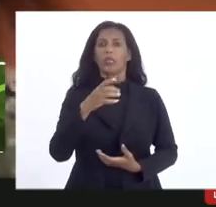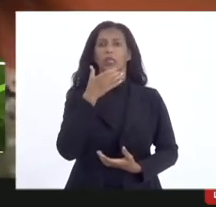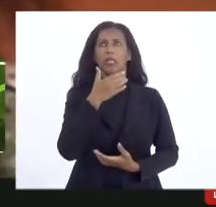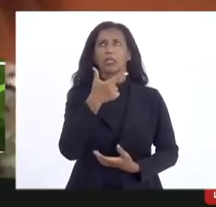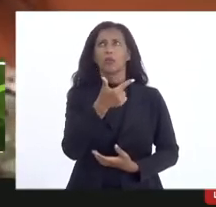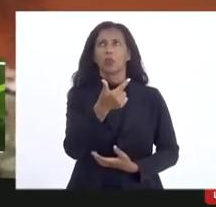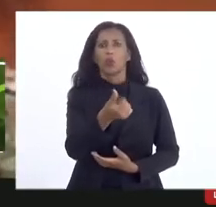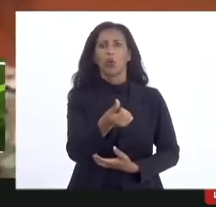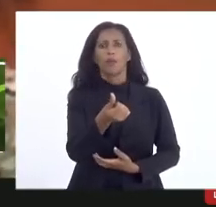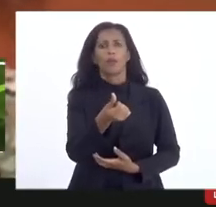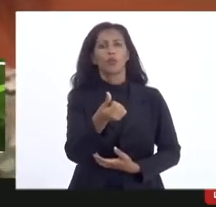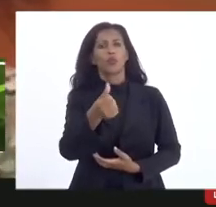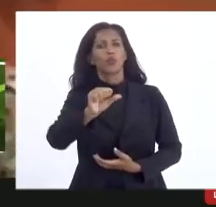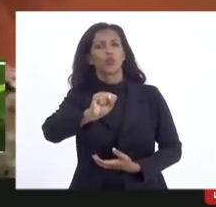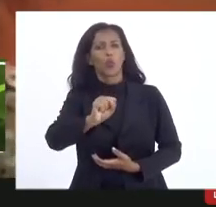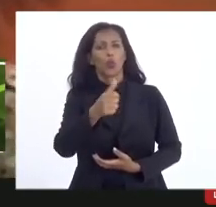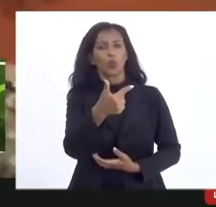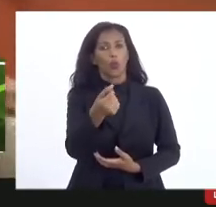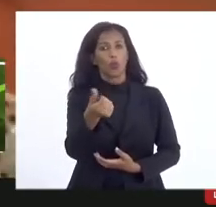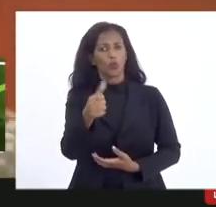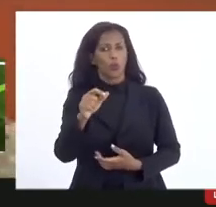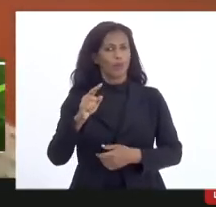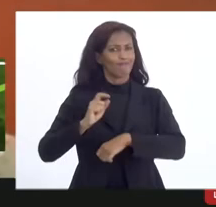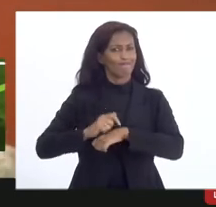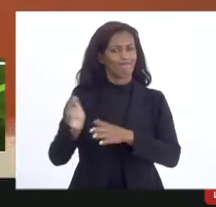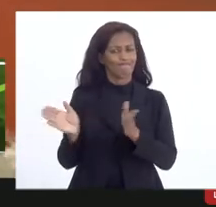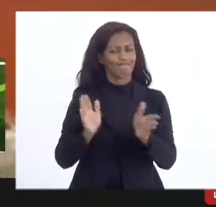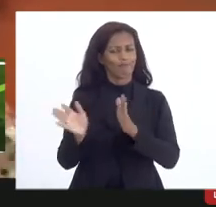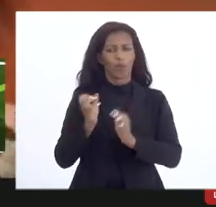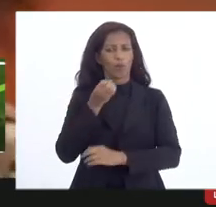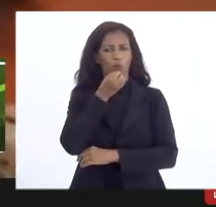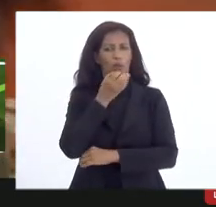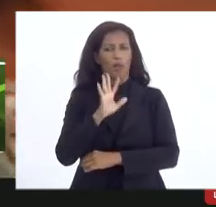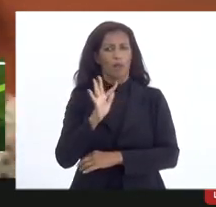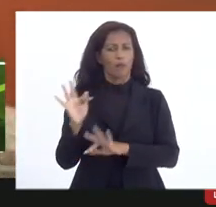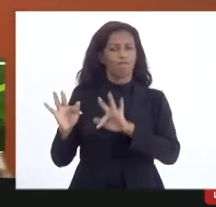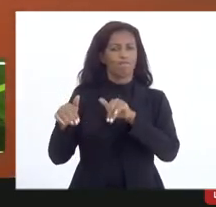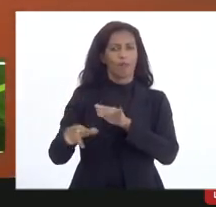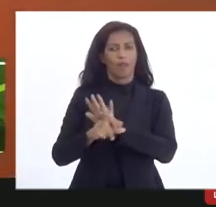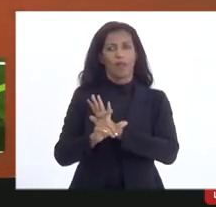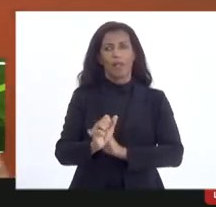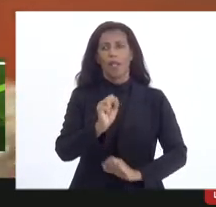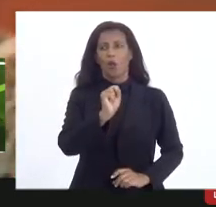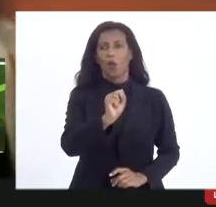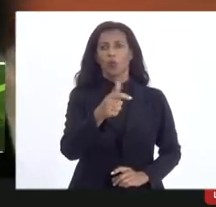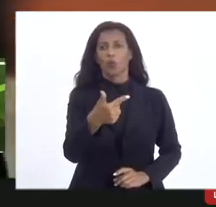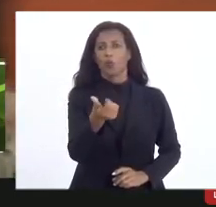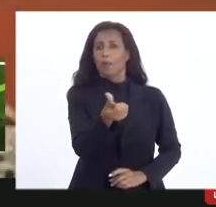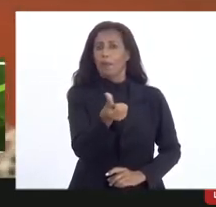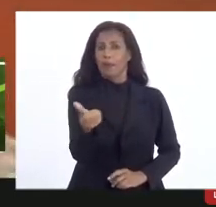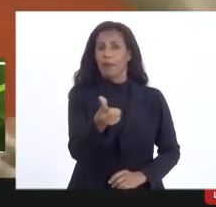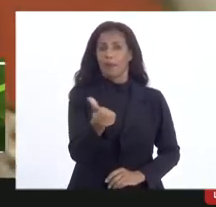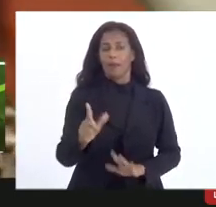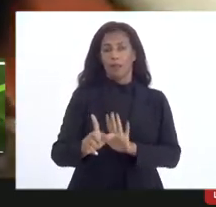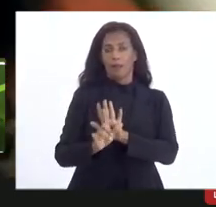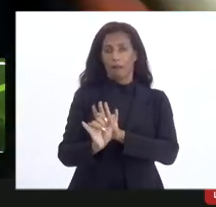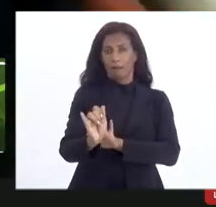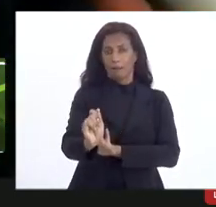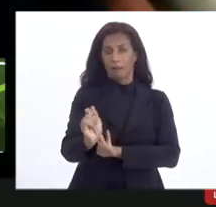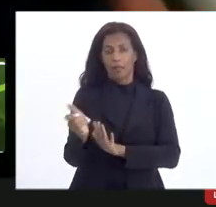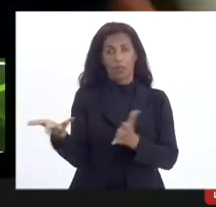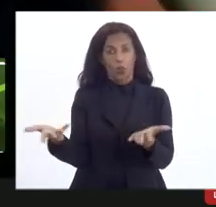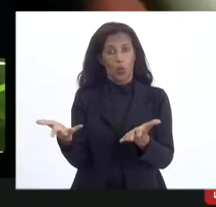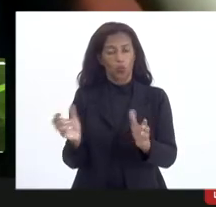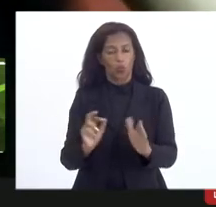2018 a época não era boa que era o final inclusive a lei 8.266 que é a lei que